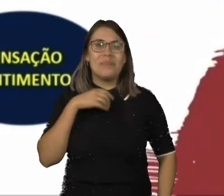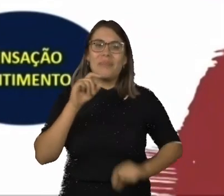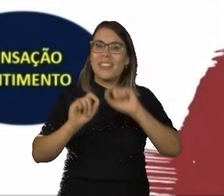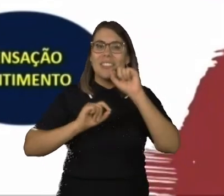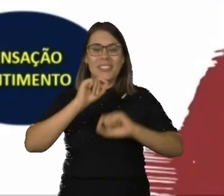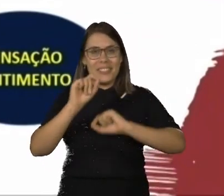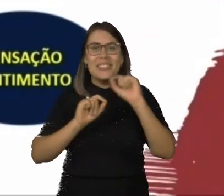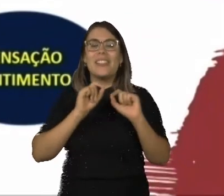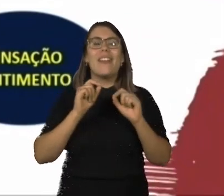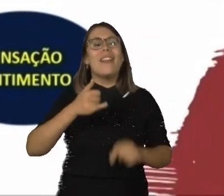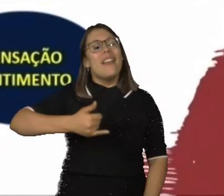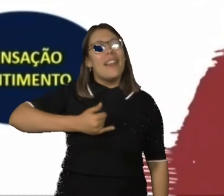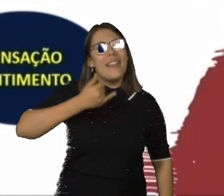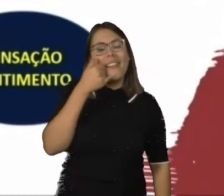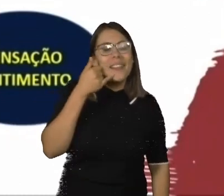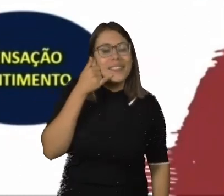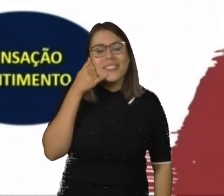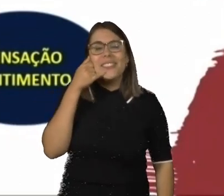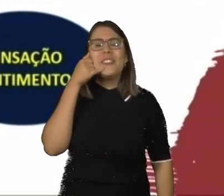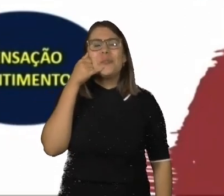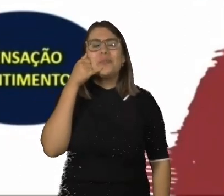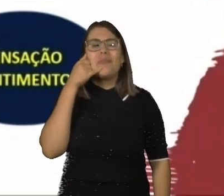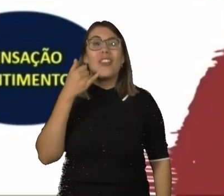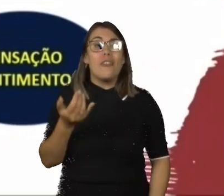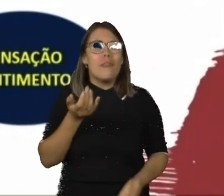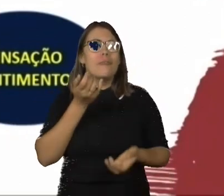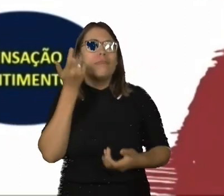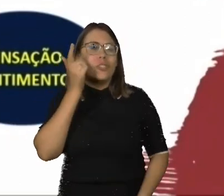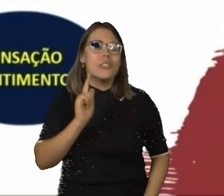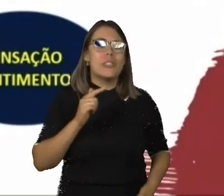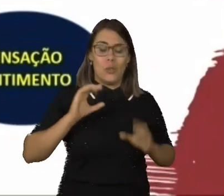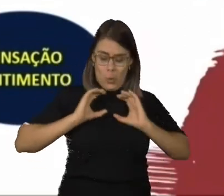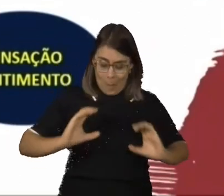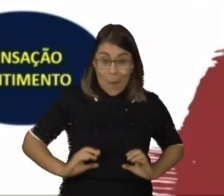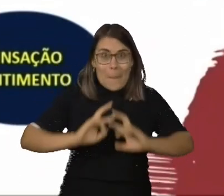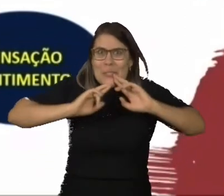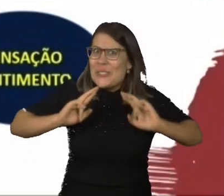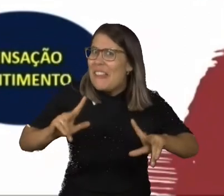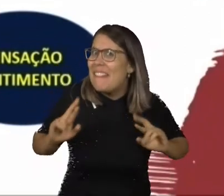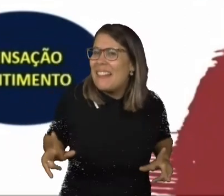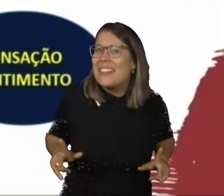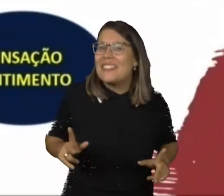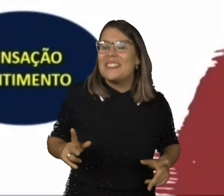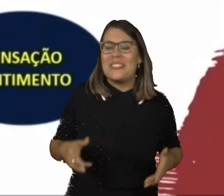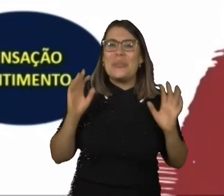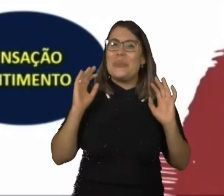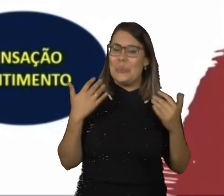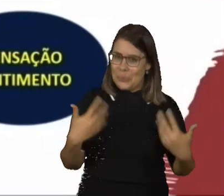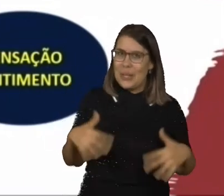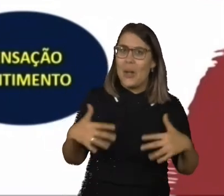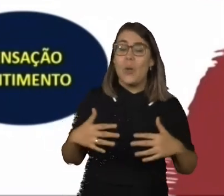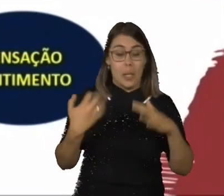ligue lá para o meu dentista, eu marque, eu tomo um comportamento. Eu consigo mexer nisso aqui de uma forma fantástica. E